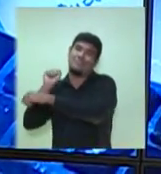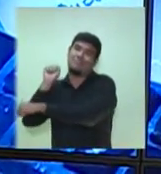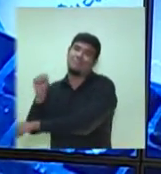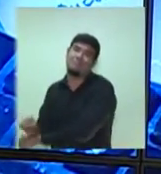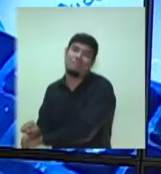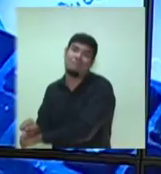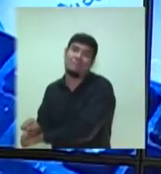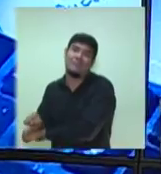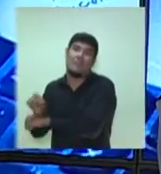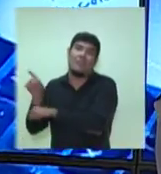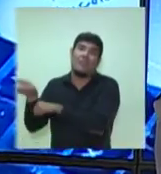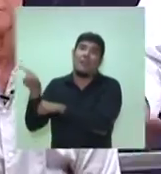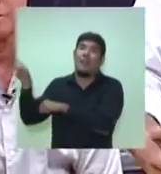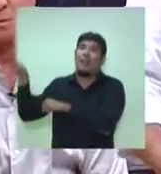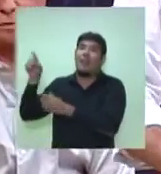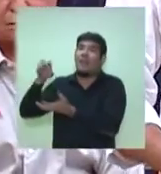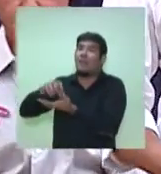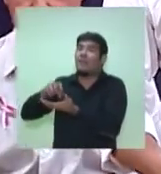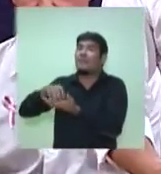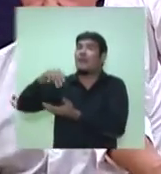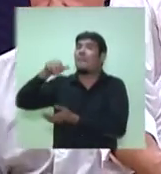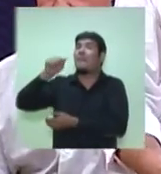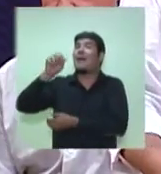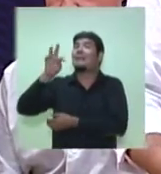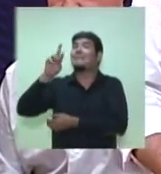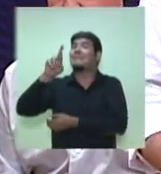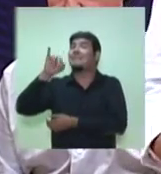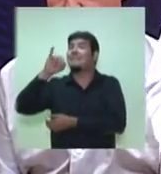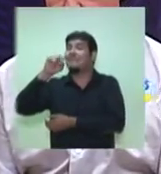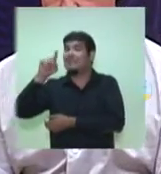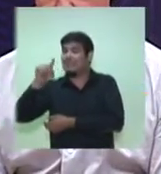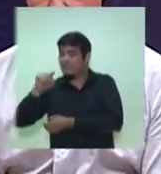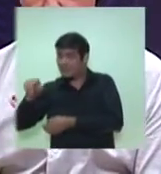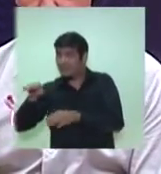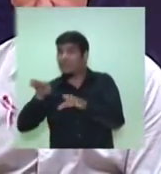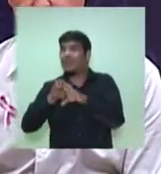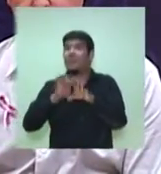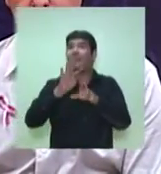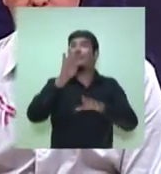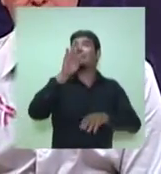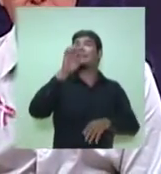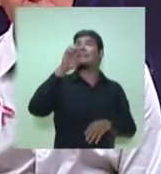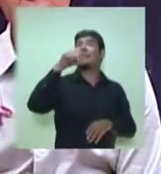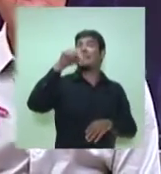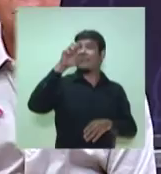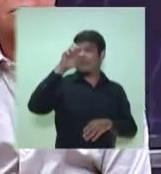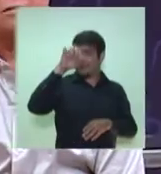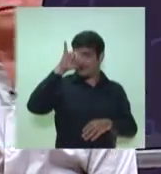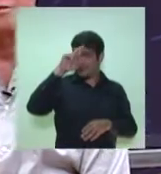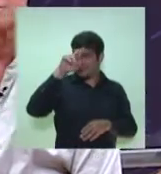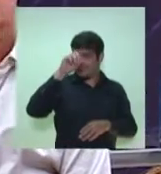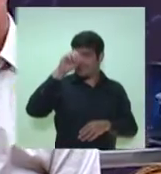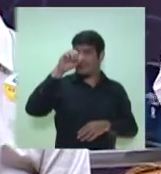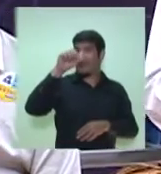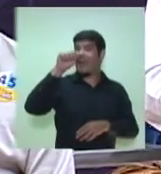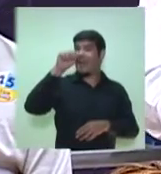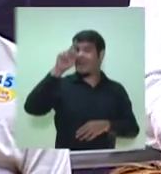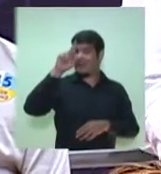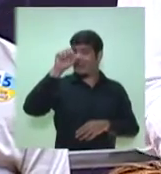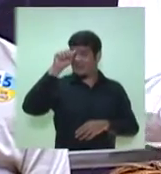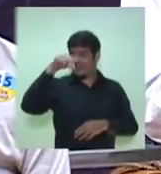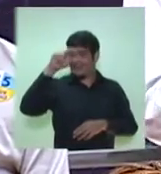é a liberação da obra da Praça da Matriz e a liberação da obra da Praça Terreira Aranha. Sem isso, não dá nem para falar em revitalizar o centro. Agora,